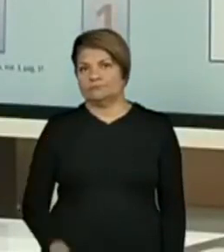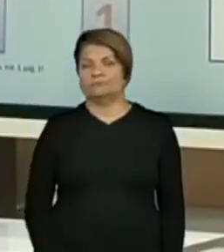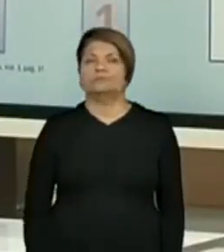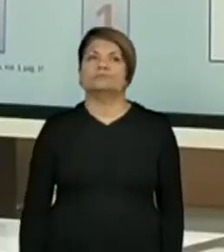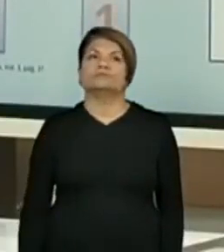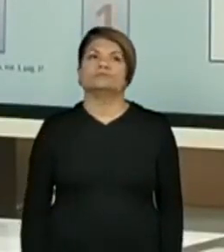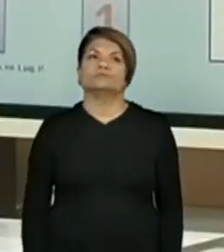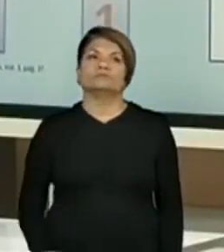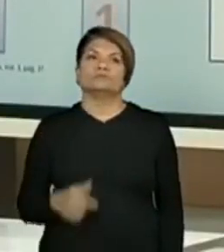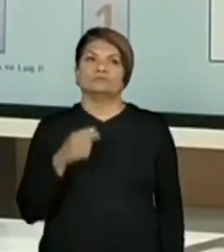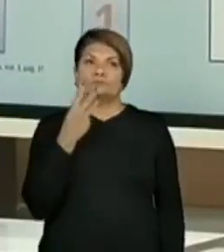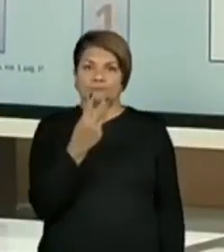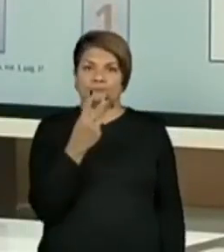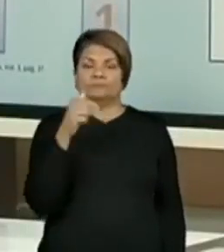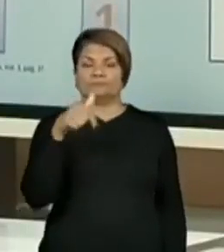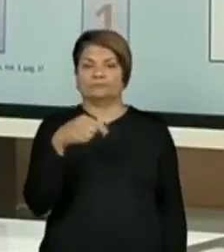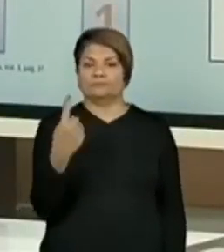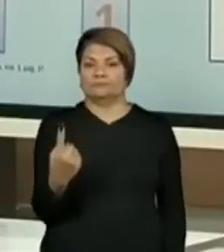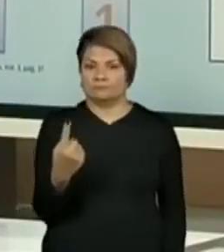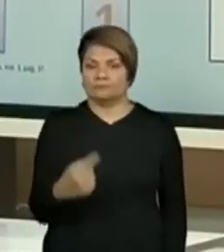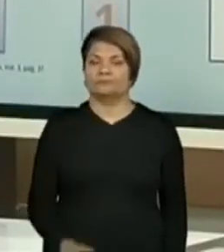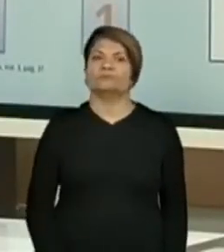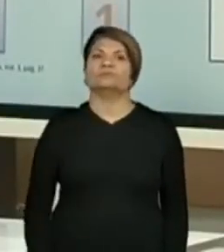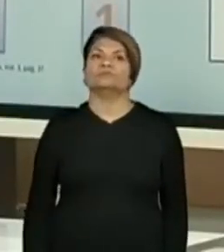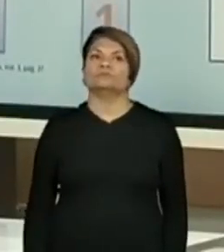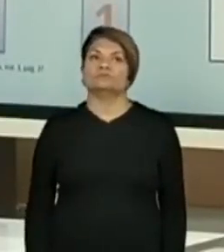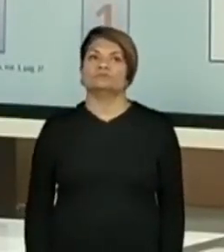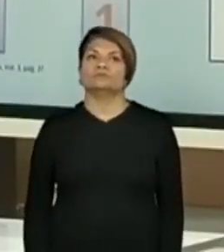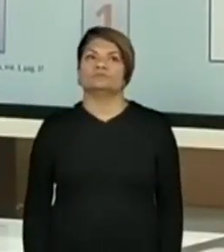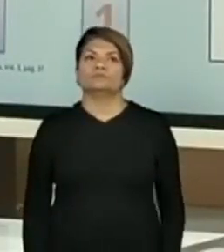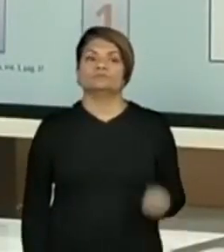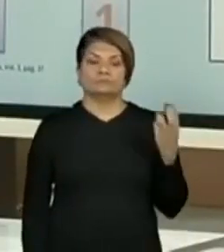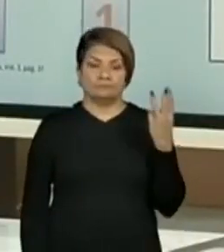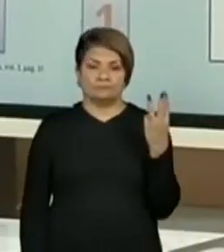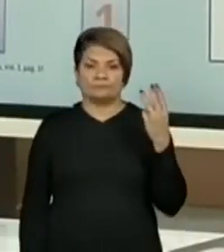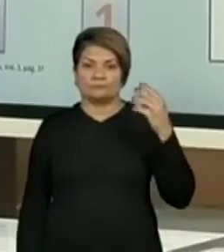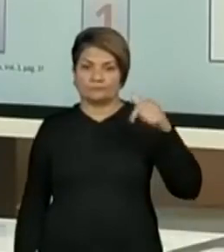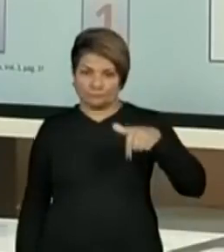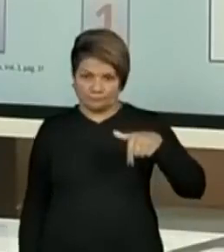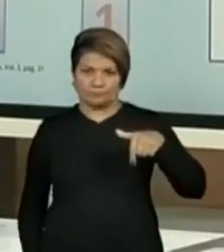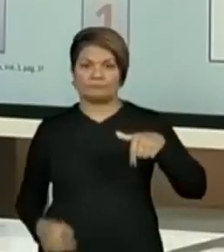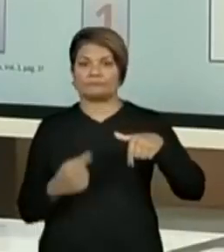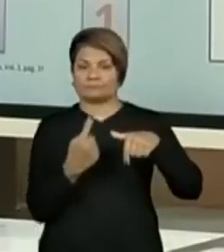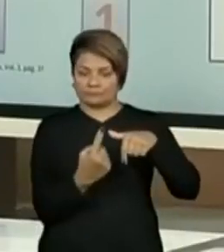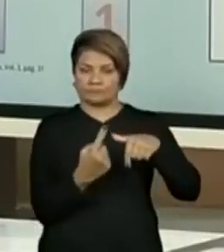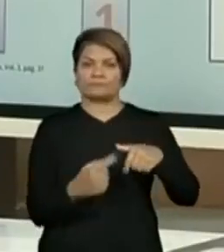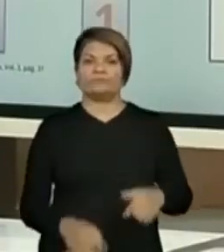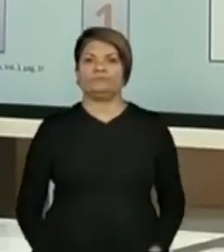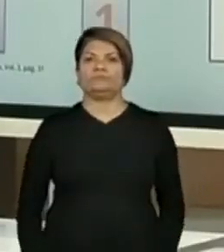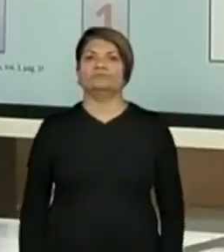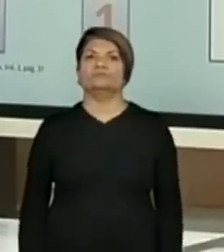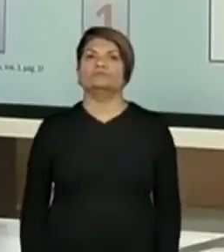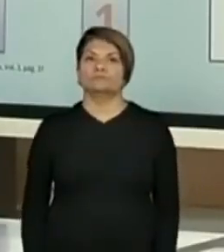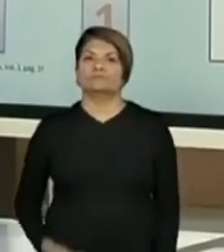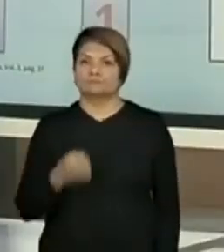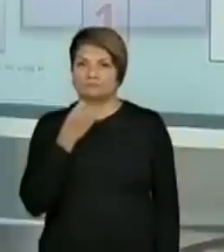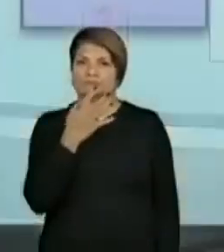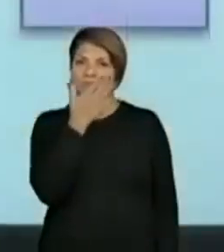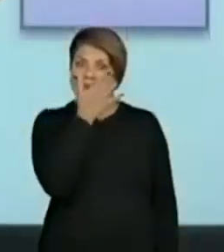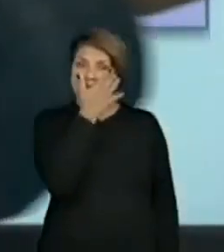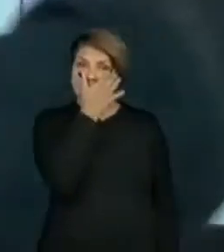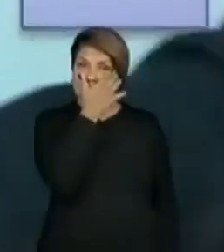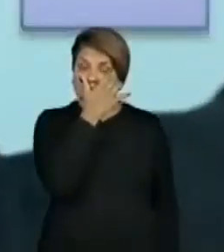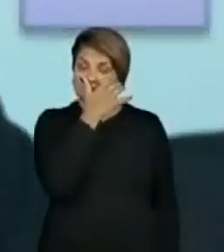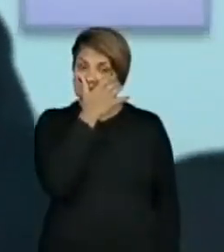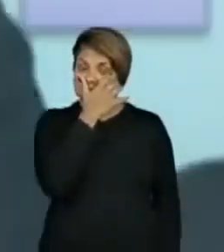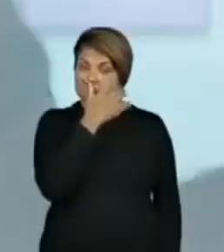Promárcia 371. No final, elas estão colocando o 1 no final. Promarinade disse que a Luísa falou 371. Muito bem. Então, nós vamos